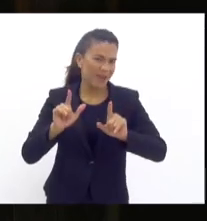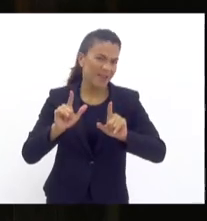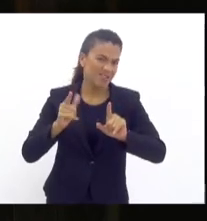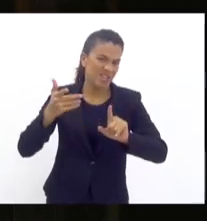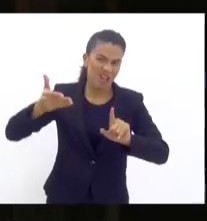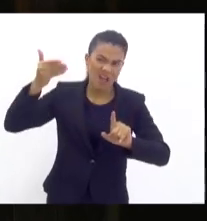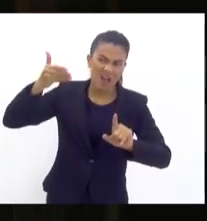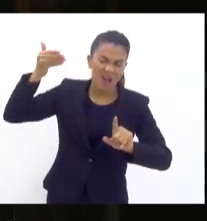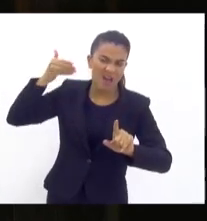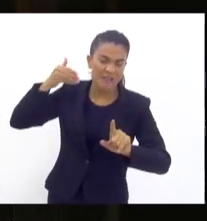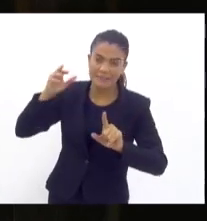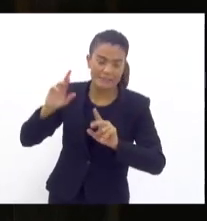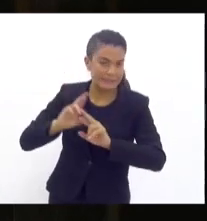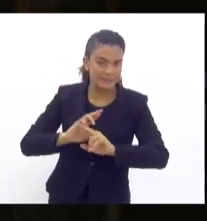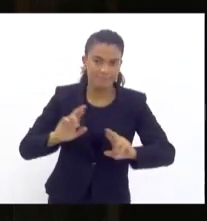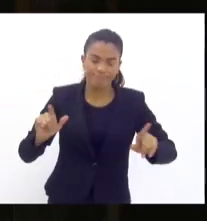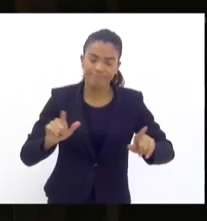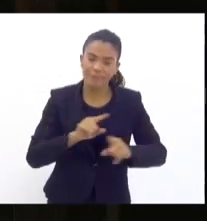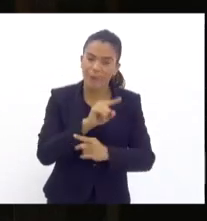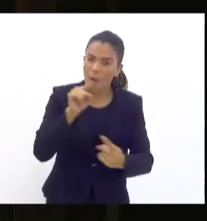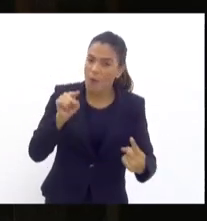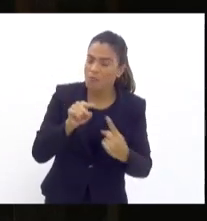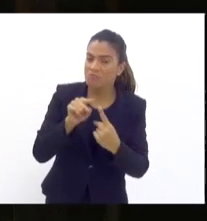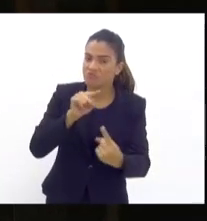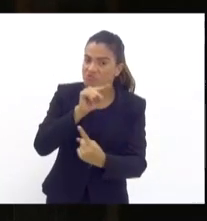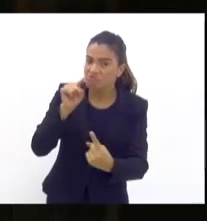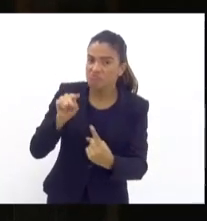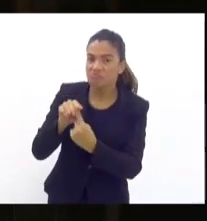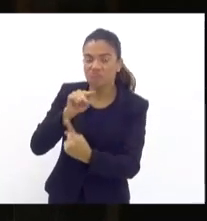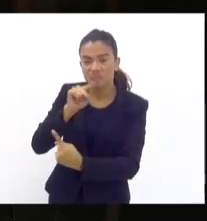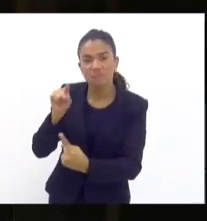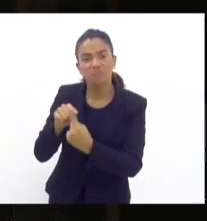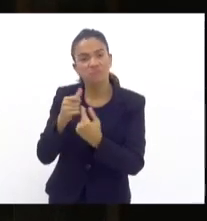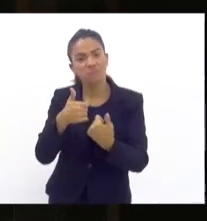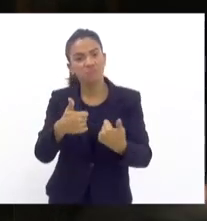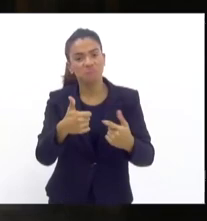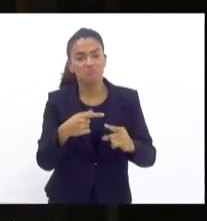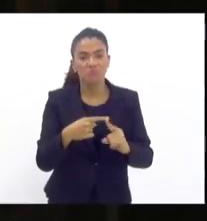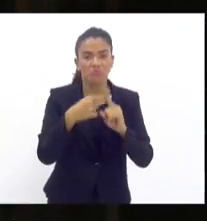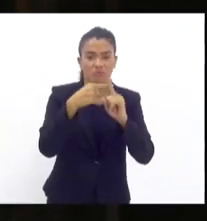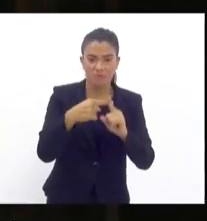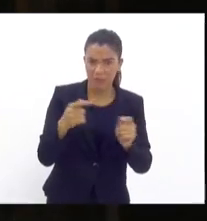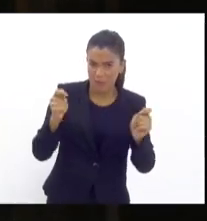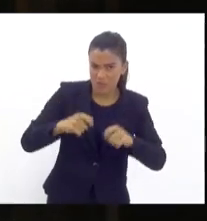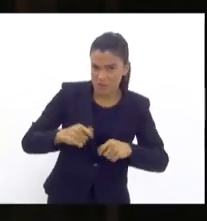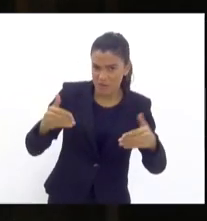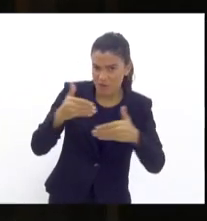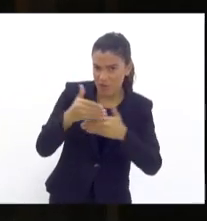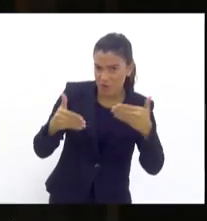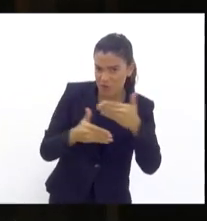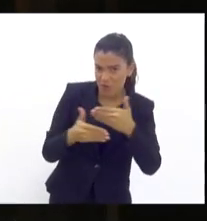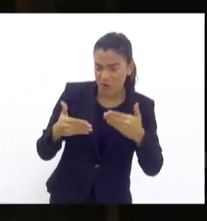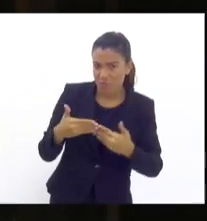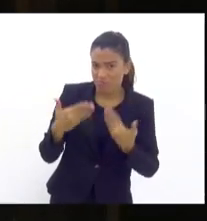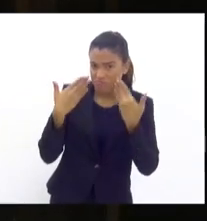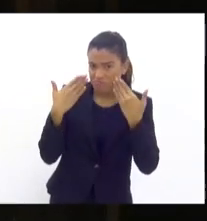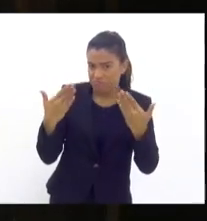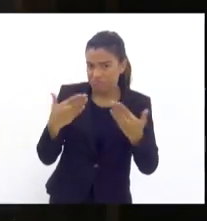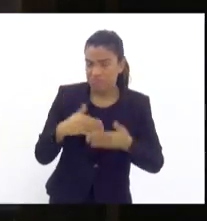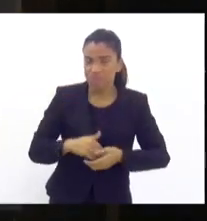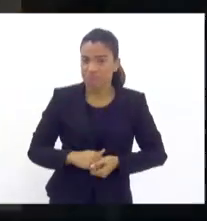vir alcançando objetivos consideráveis. Se for possível passar a apresentação,